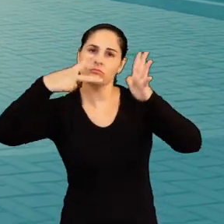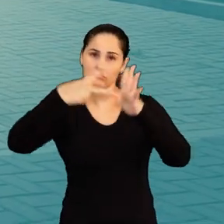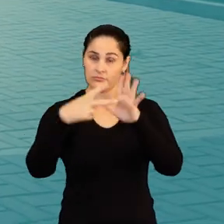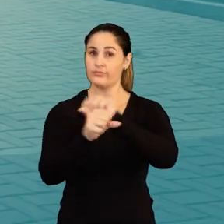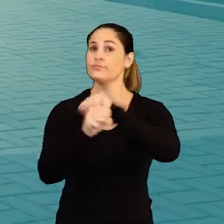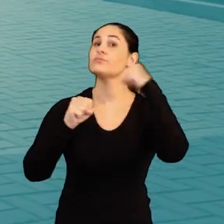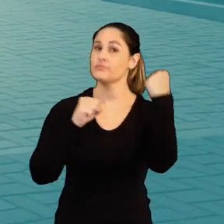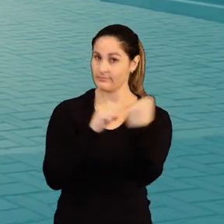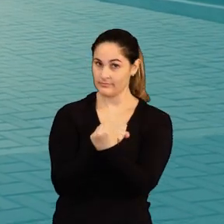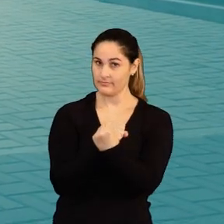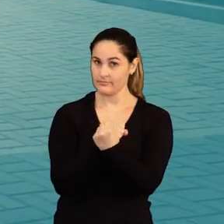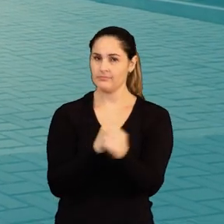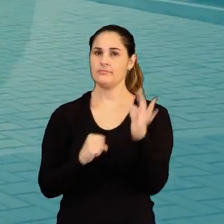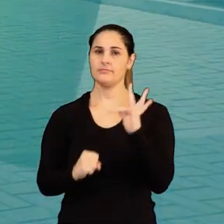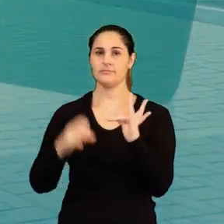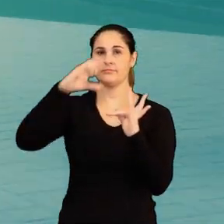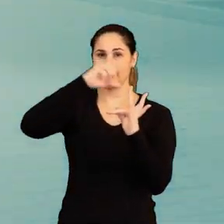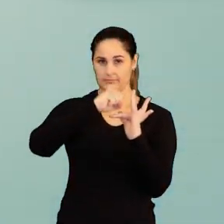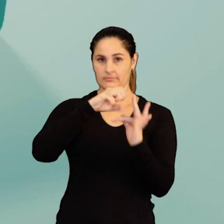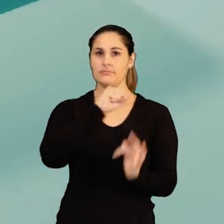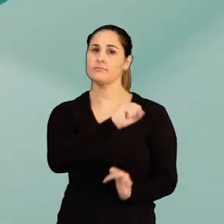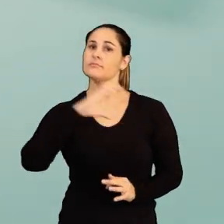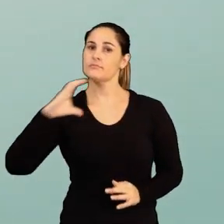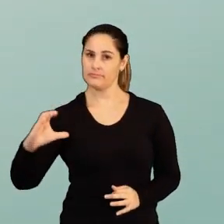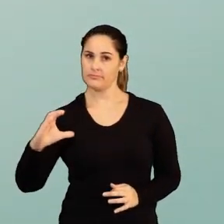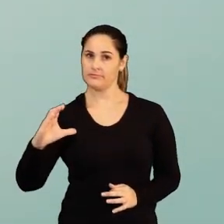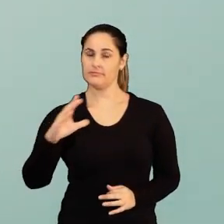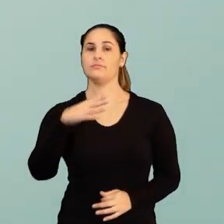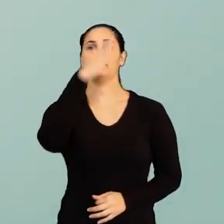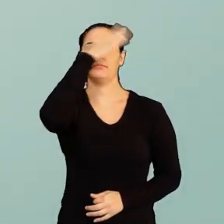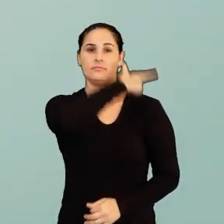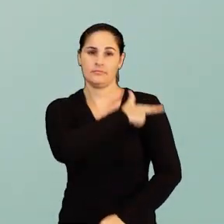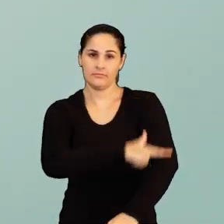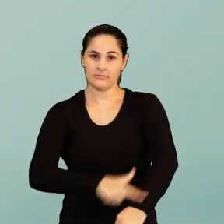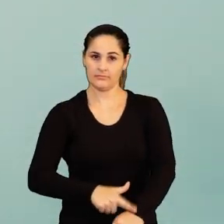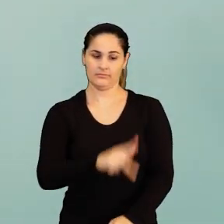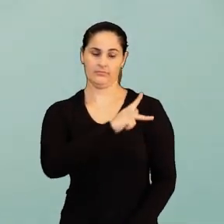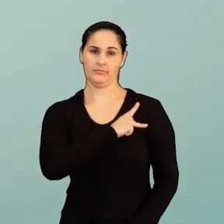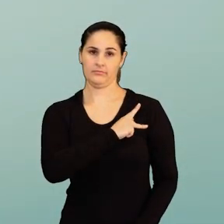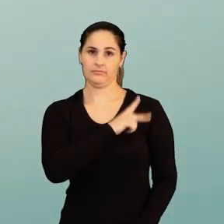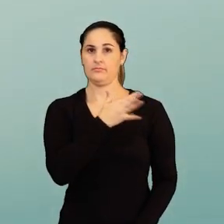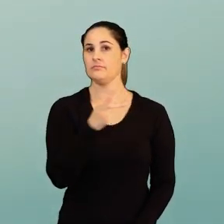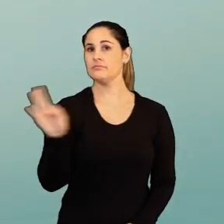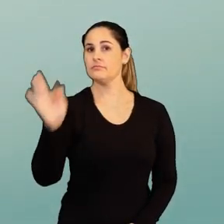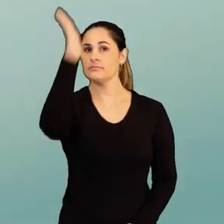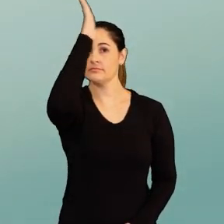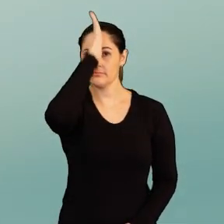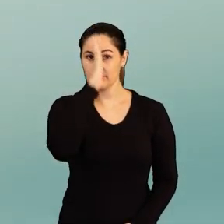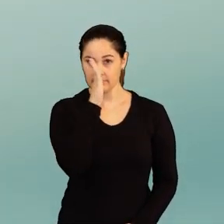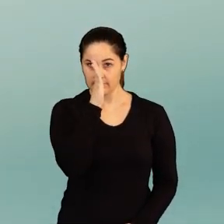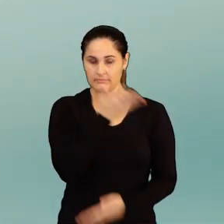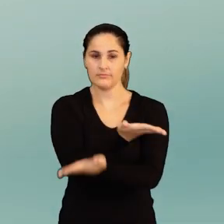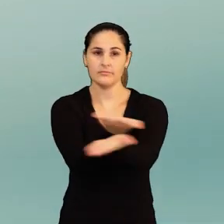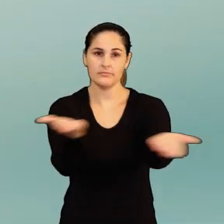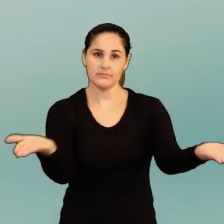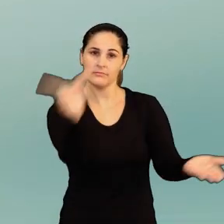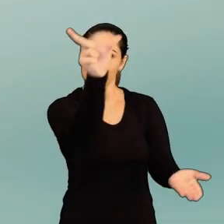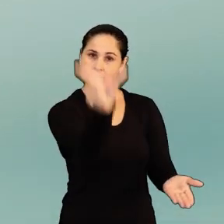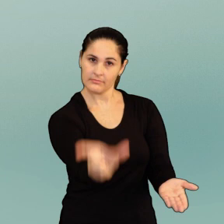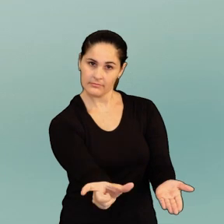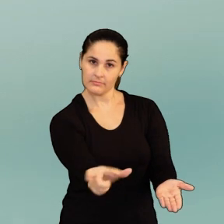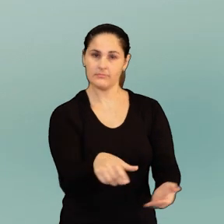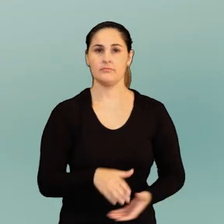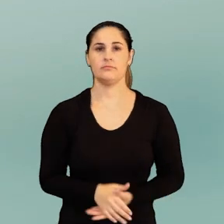significativas na sociedade. Instituto Federal Catarinense. Educação pública, federal e gratuita para uma